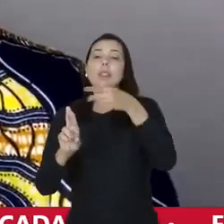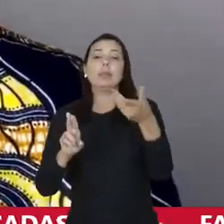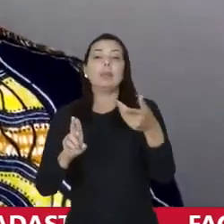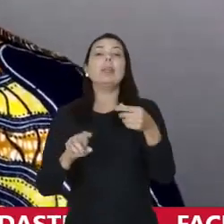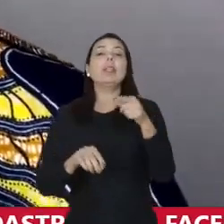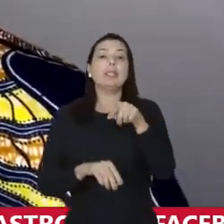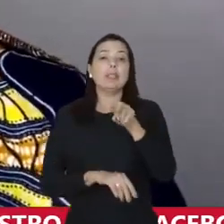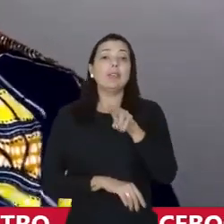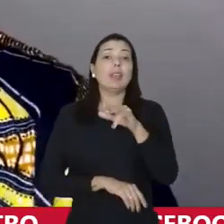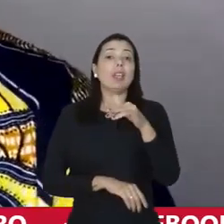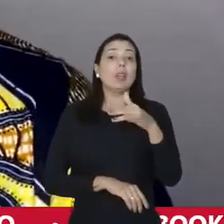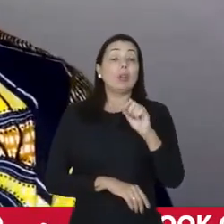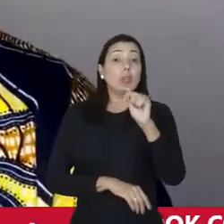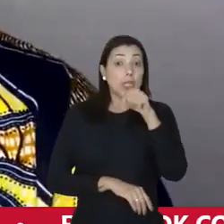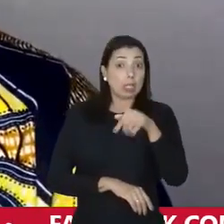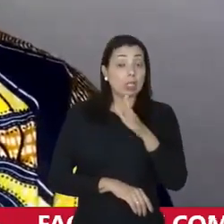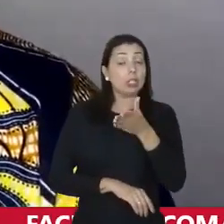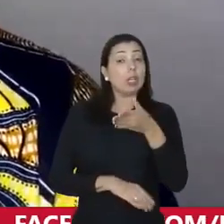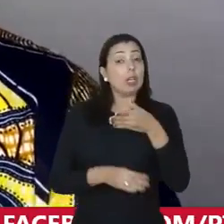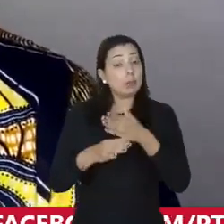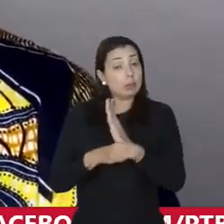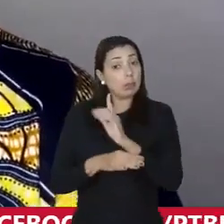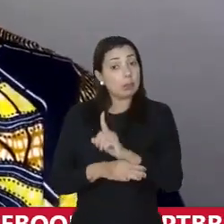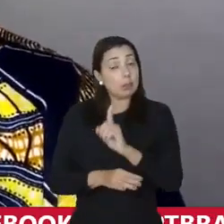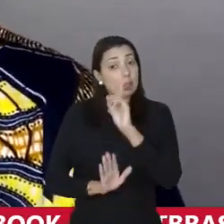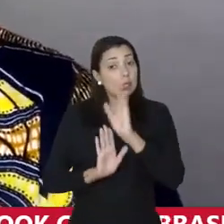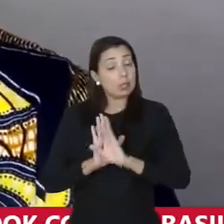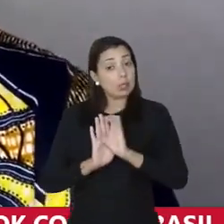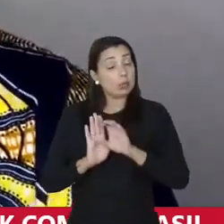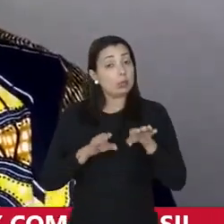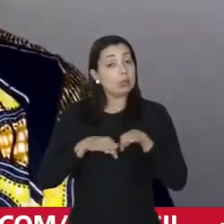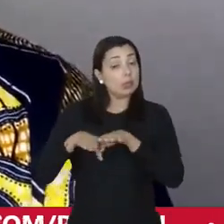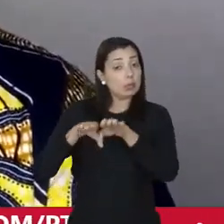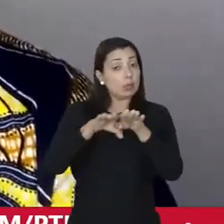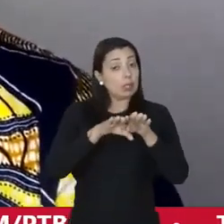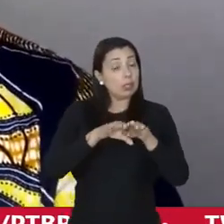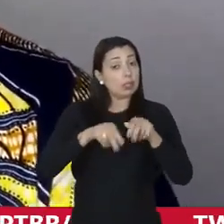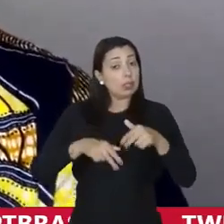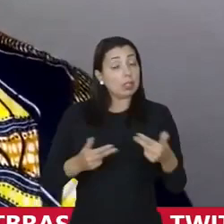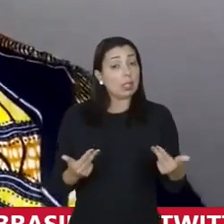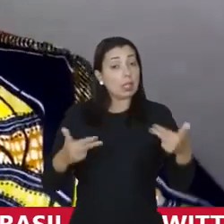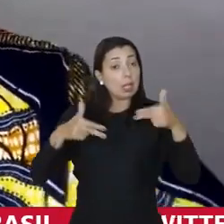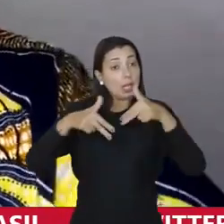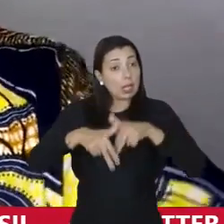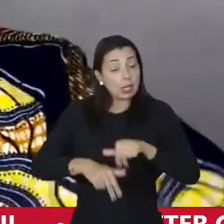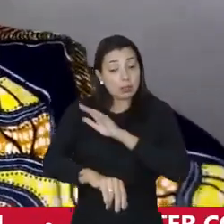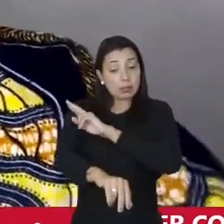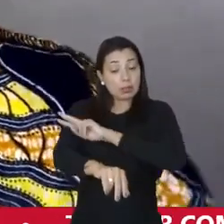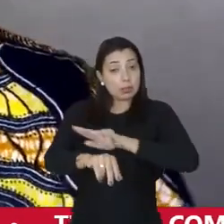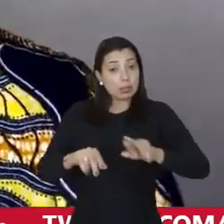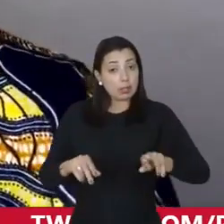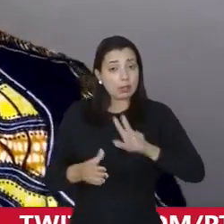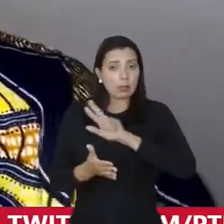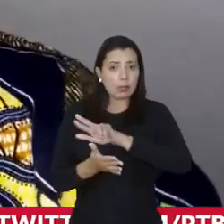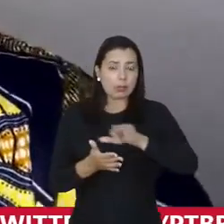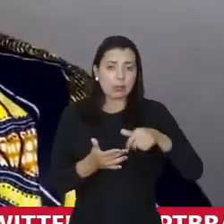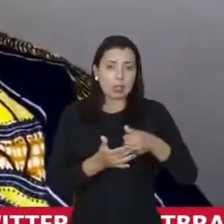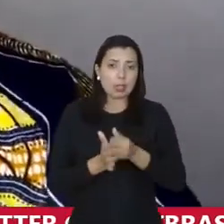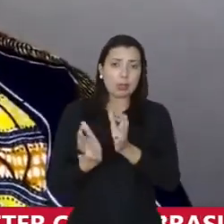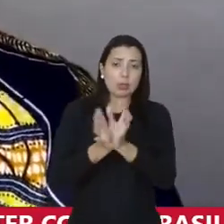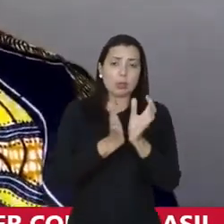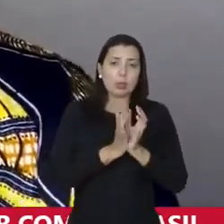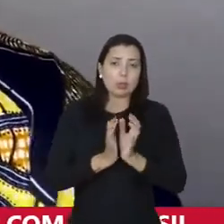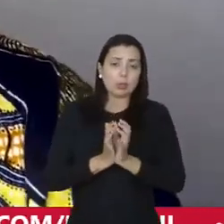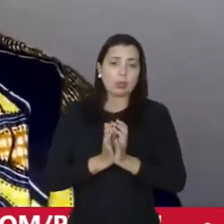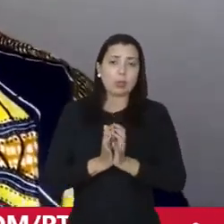Verônica. Aqui a gente já aprovou o primeiro Estatuto de Igualdade e Étnico-Racial dentro de uma Constituição com diversos coletivos,